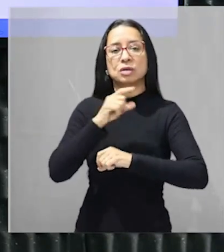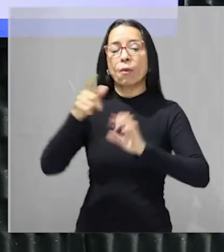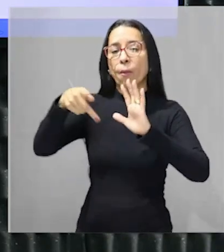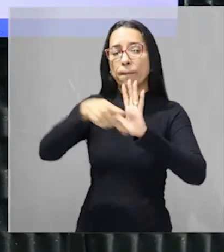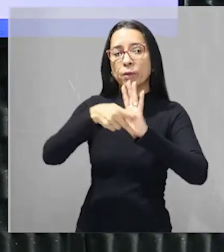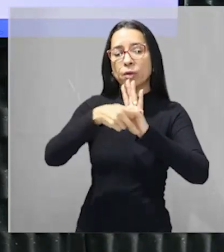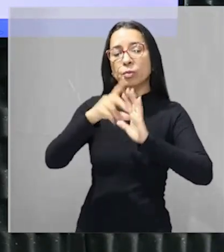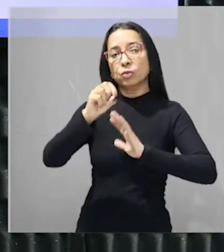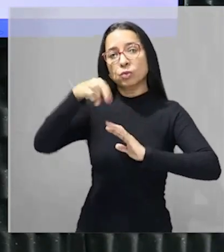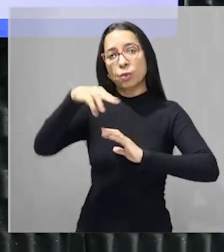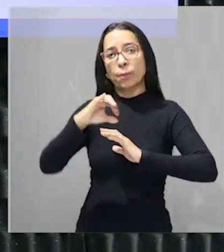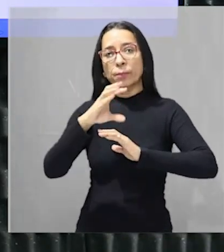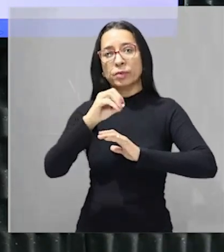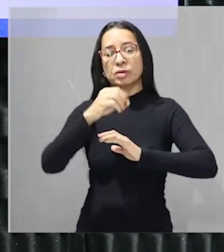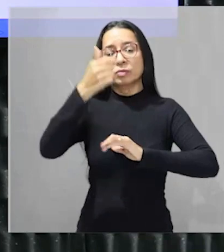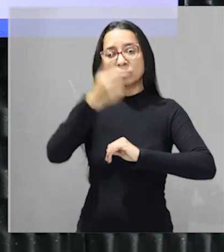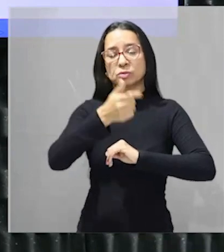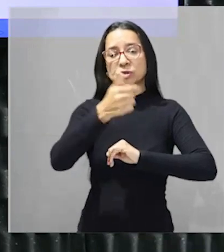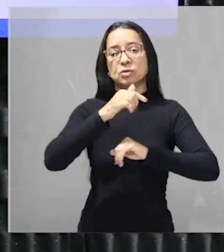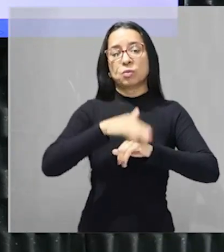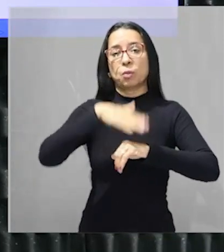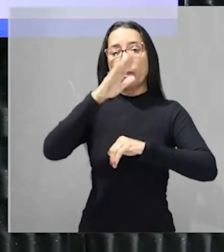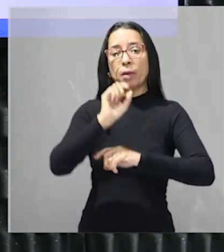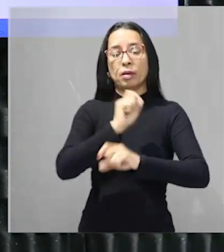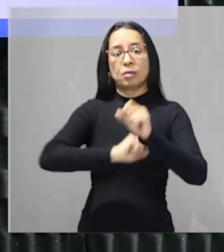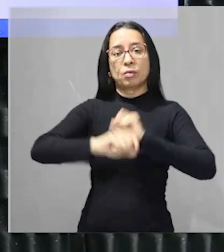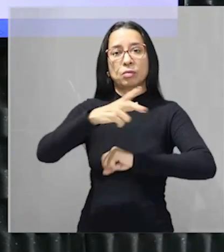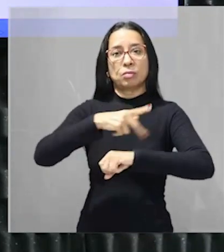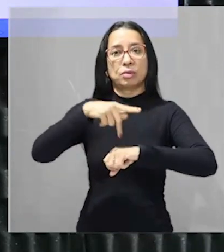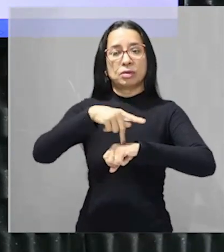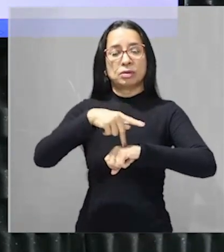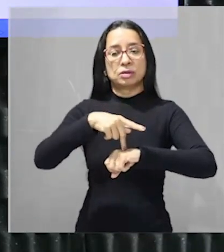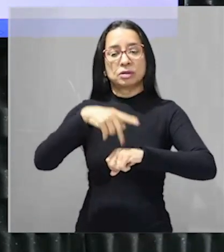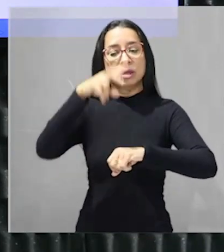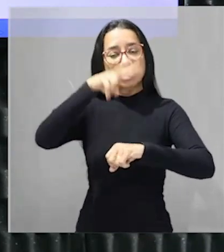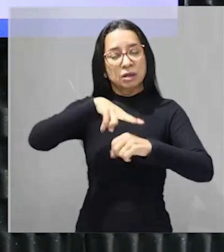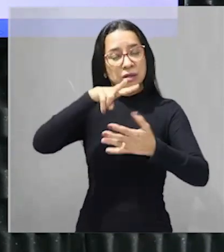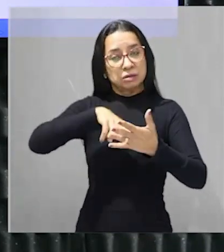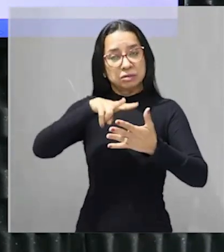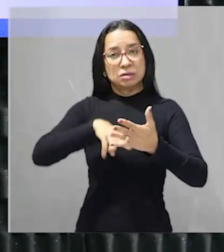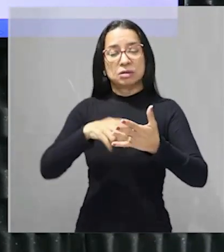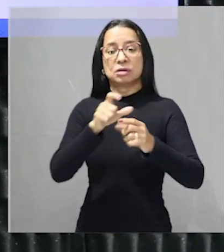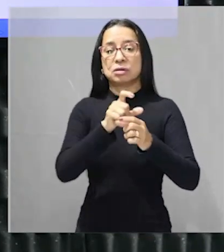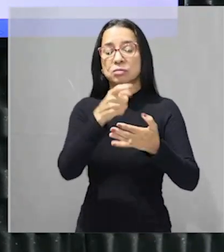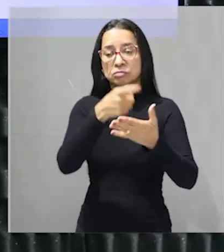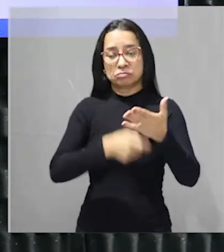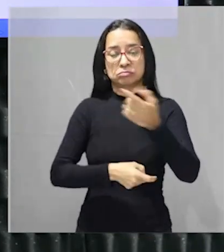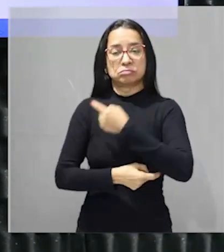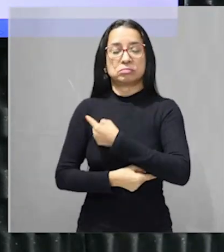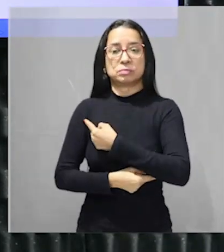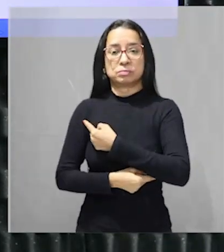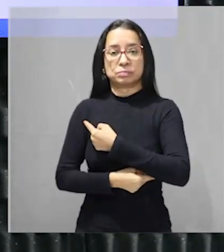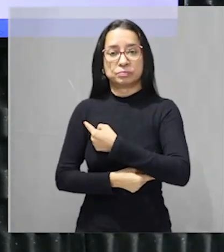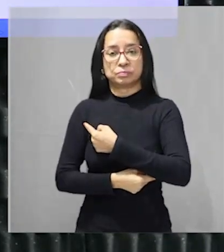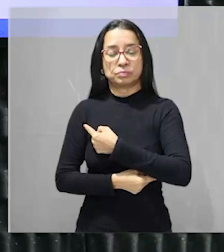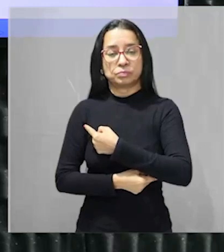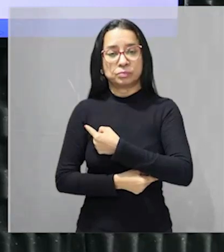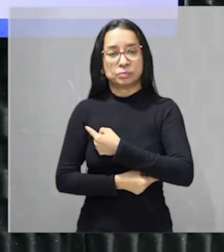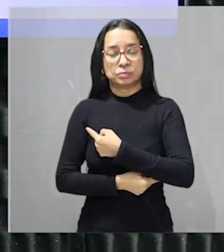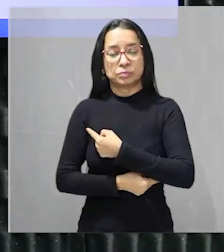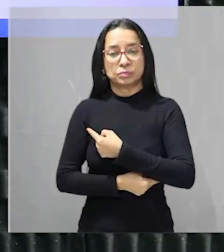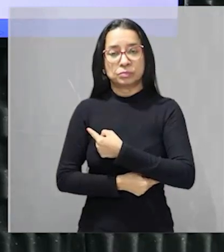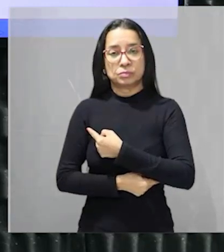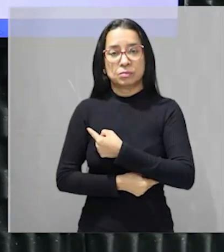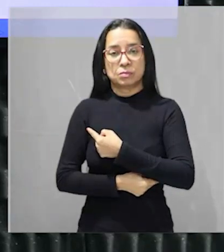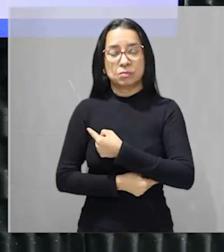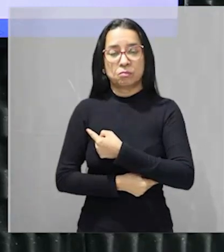o segundo maior do nosso país não vou te falar ainda qual é bora ler o texto mas se tu estava atento tu já sabe responder essa questão já podia